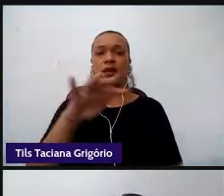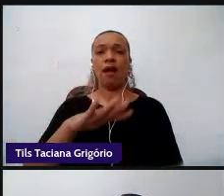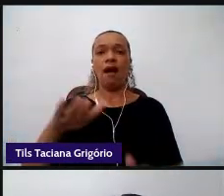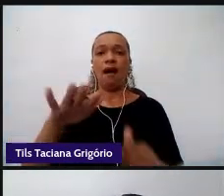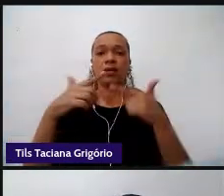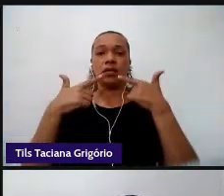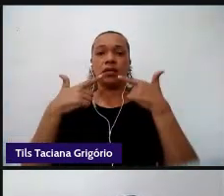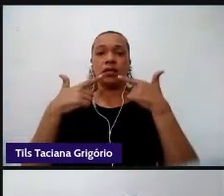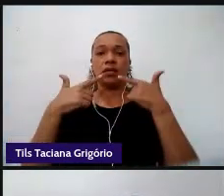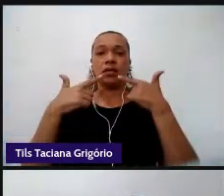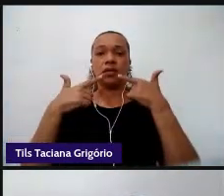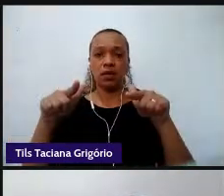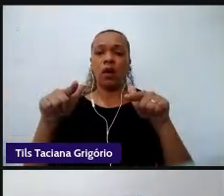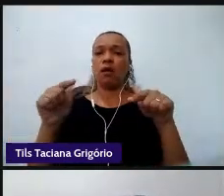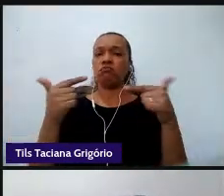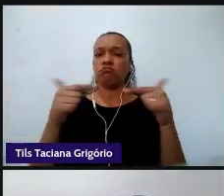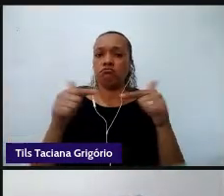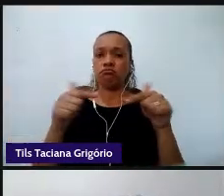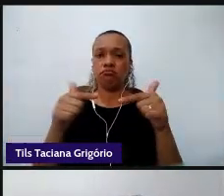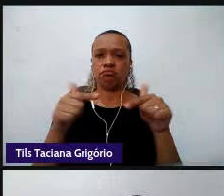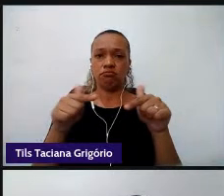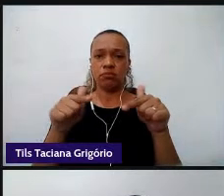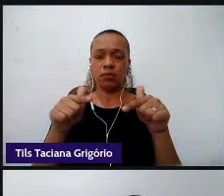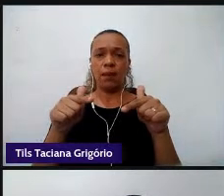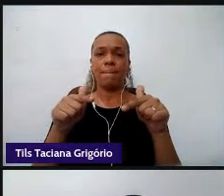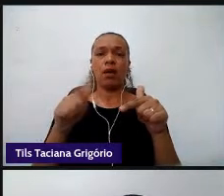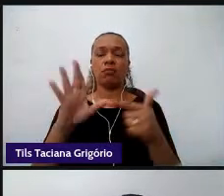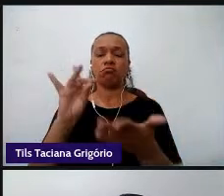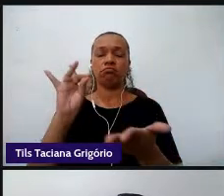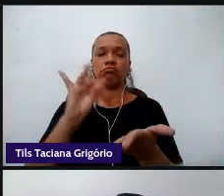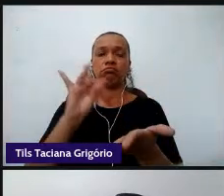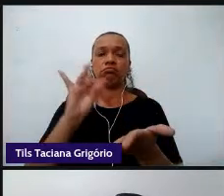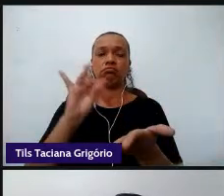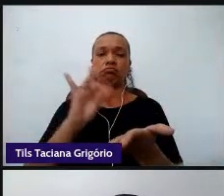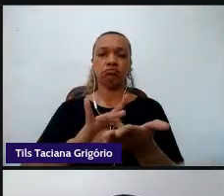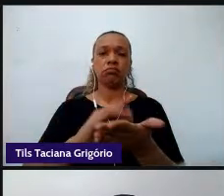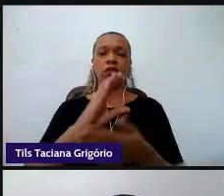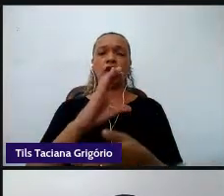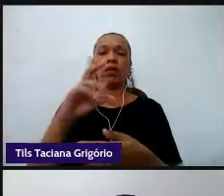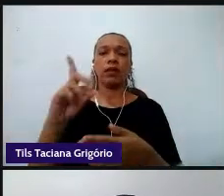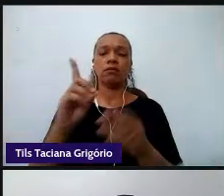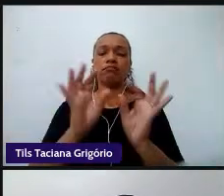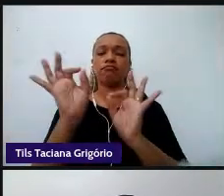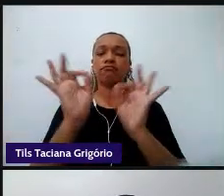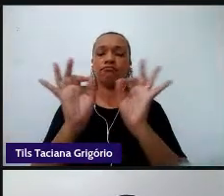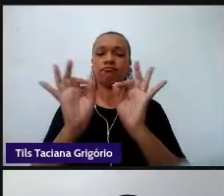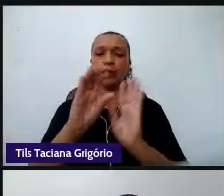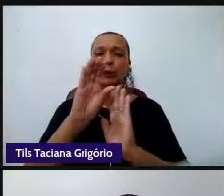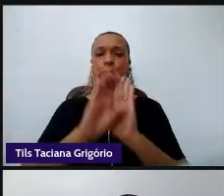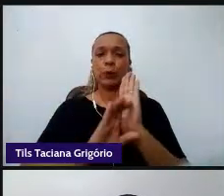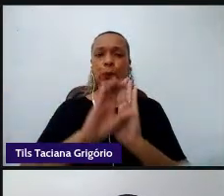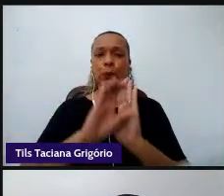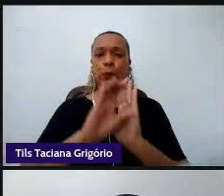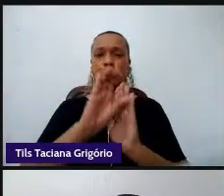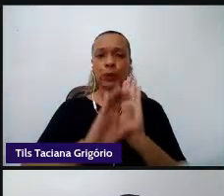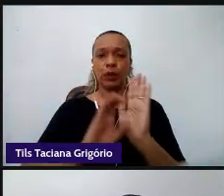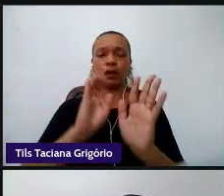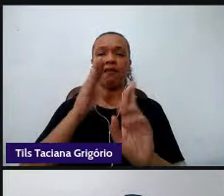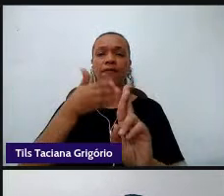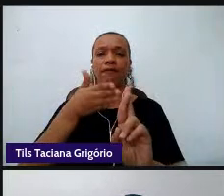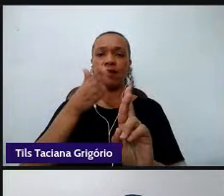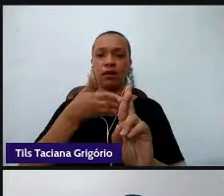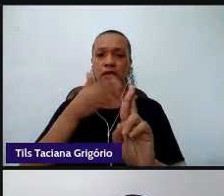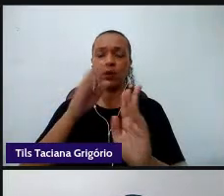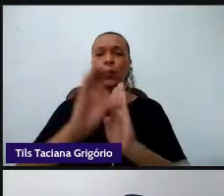trabalhei efetivamente na coordenação e elaboração desse currículo, o nosso referencial curricular amazonense,